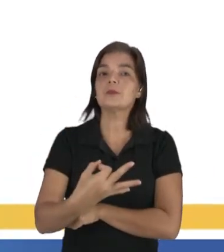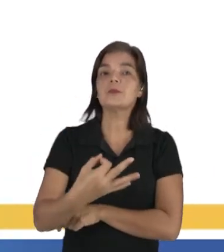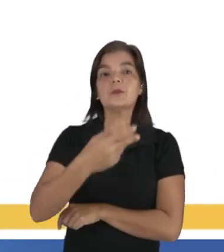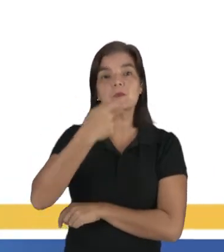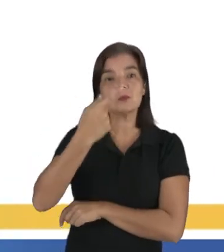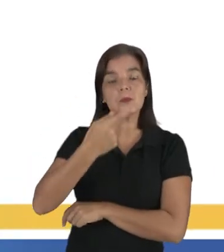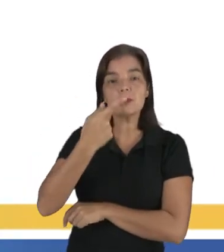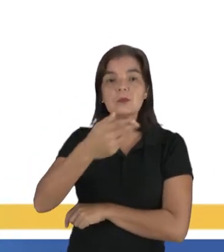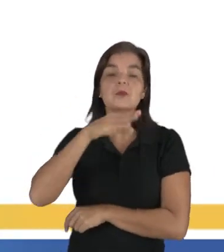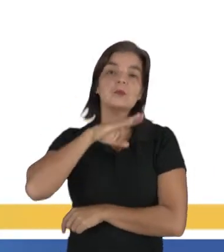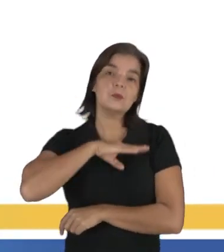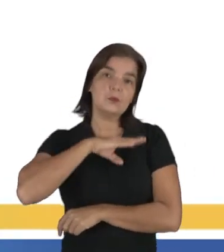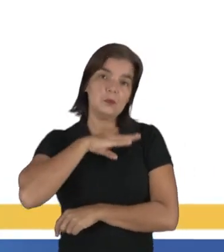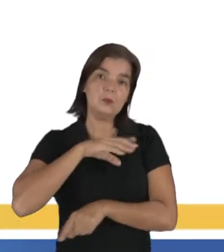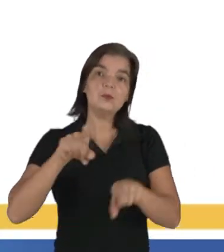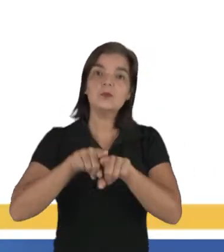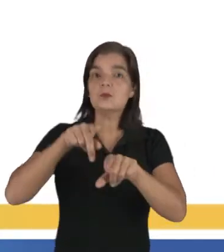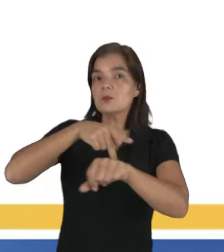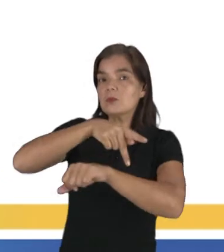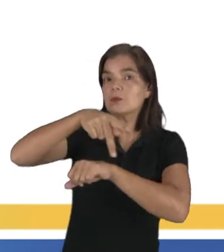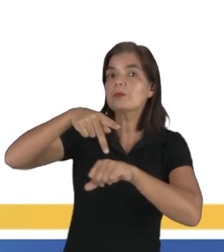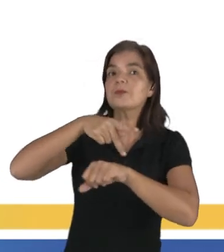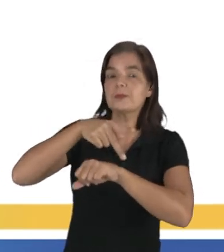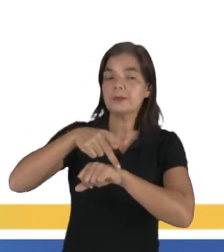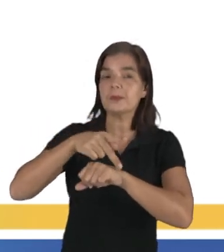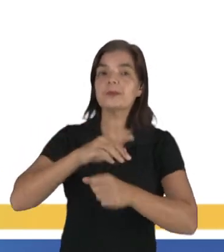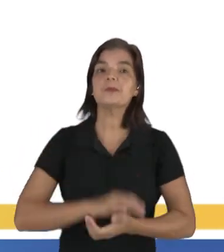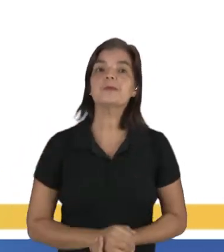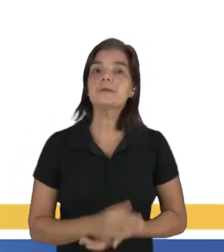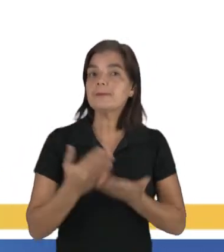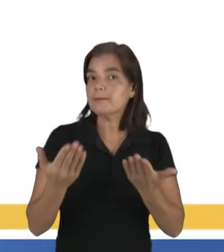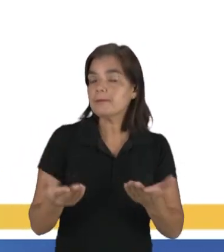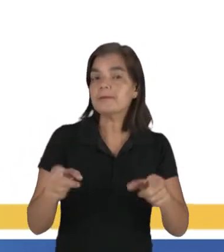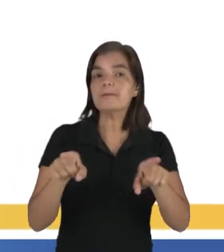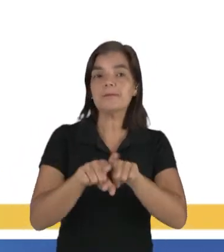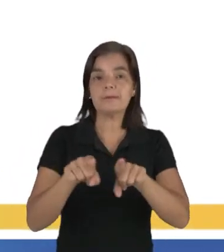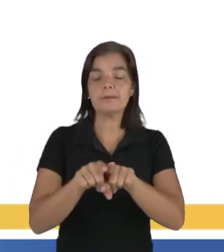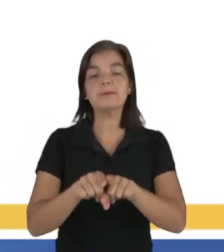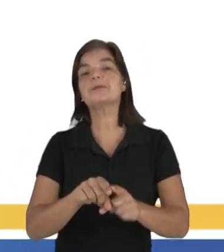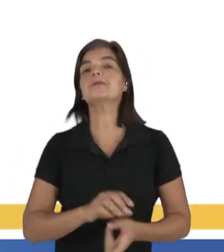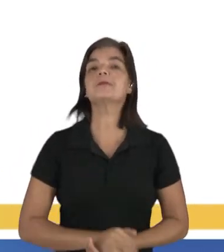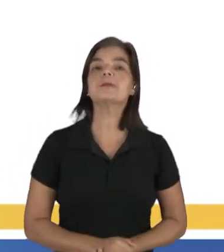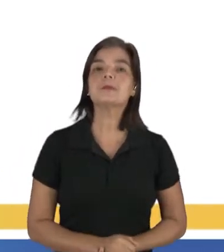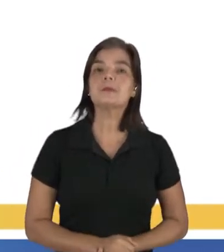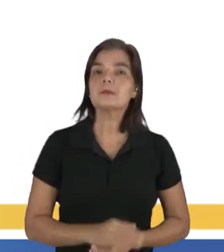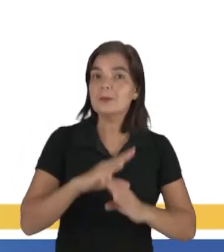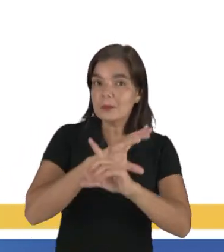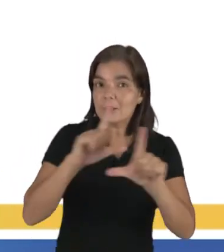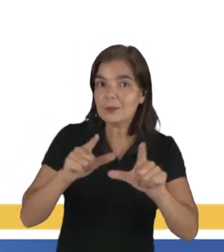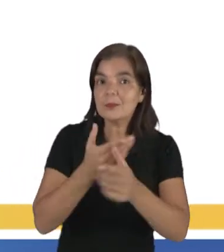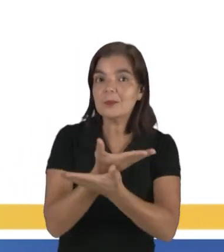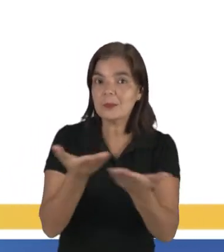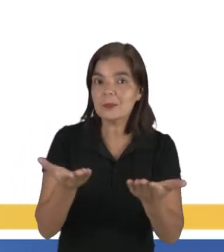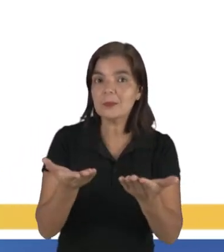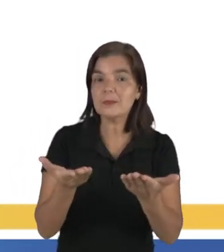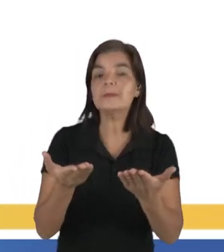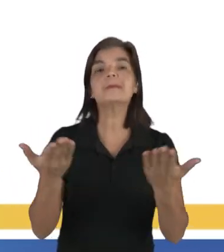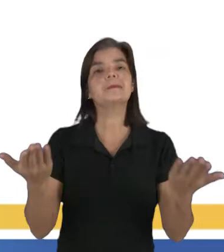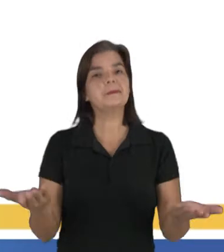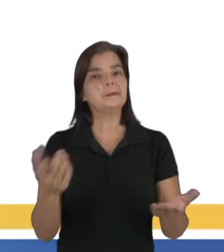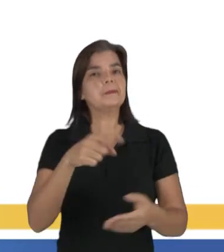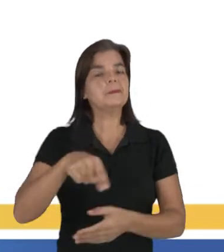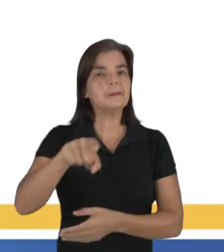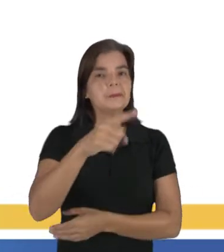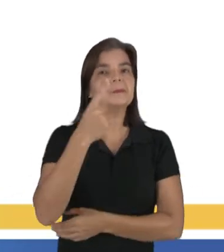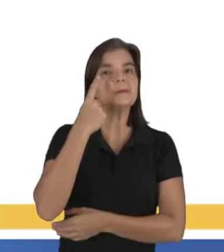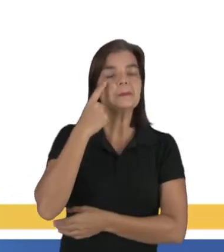falantes da língua em um país, tá bom? Em uma determinada língua. Ficou claro para vocês? Então, quando